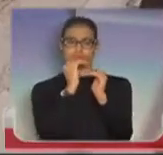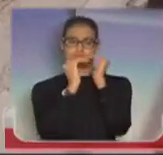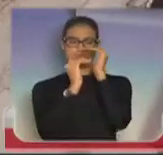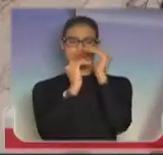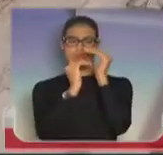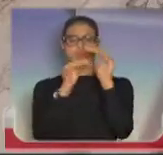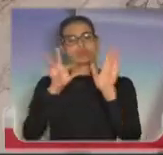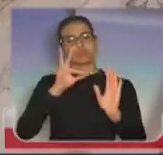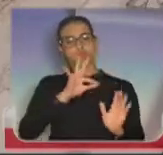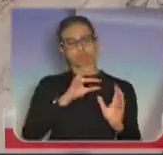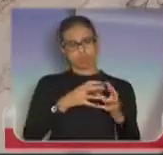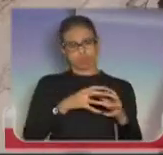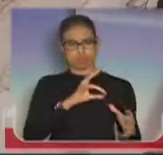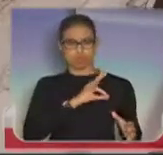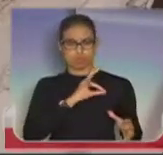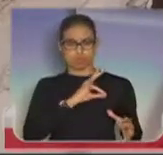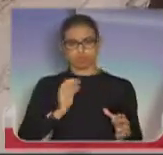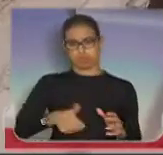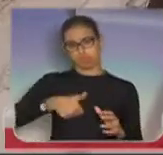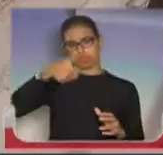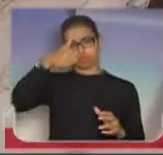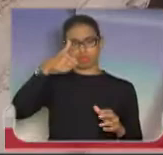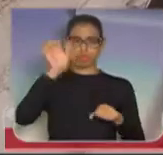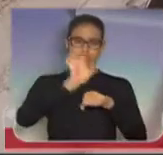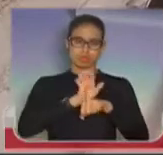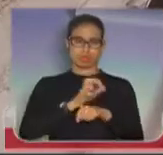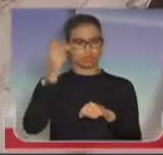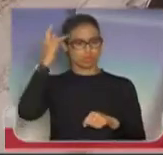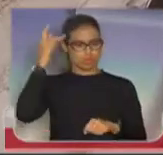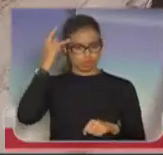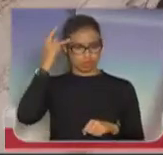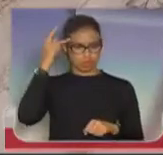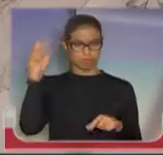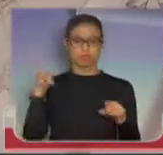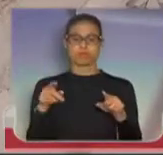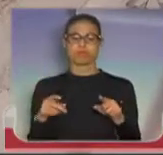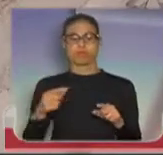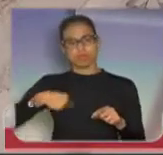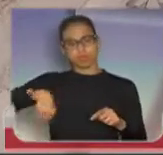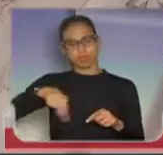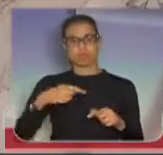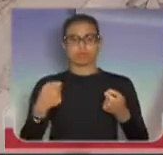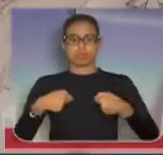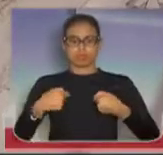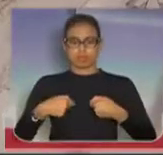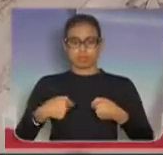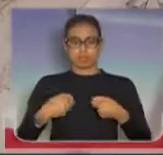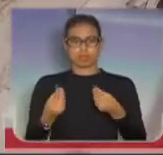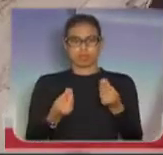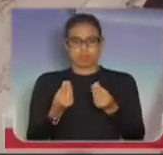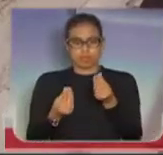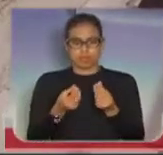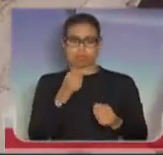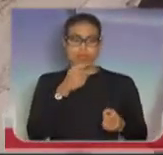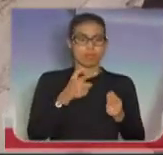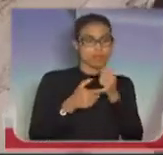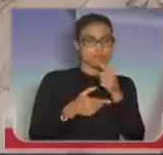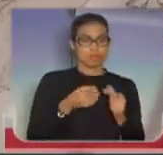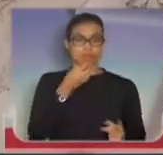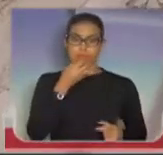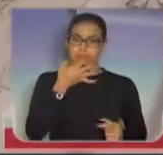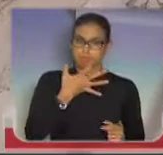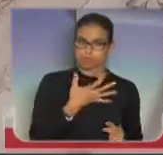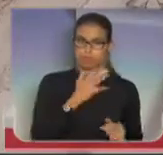de uma polícia muito melhor para o Estado de São Paulo. Mas isso nós temos que fazer como? Com críticas construtivas,